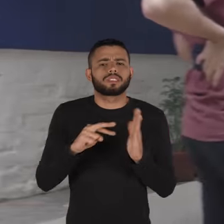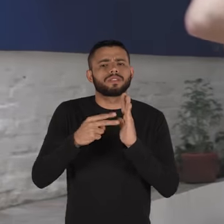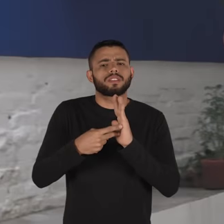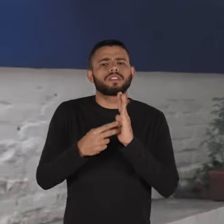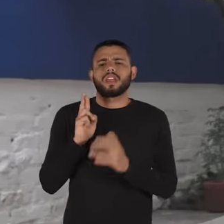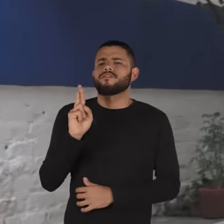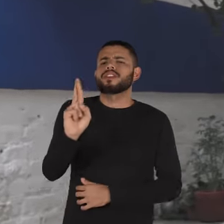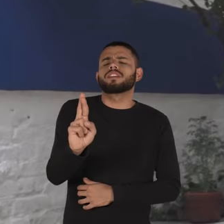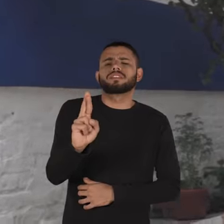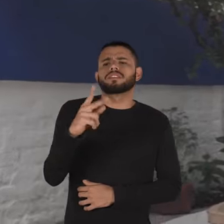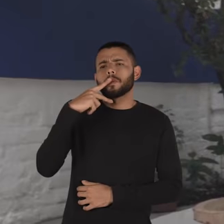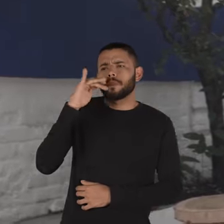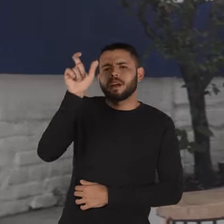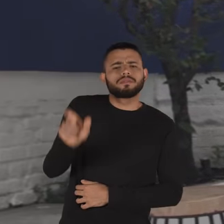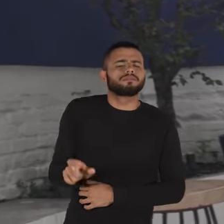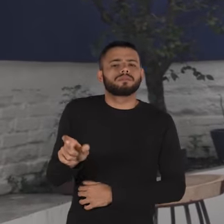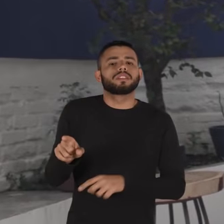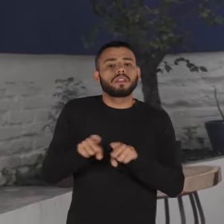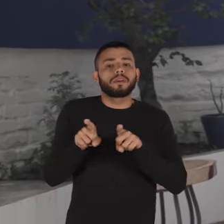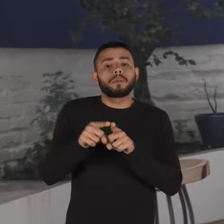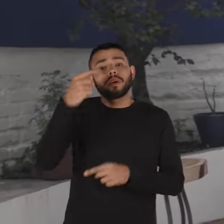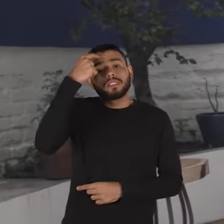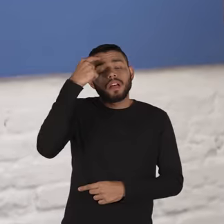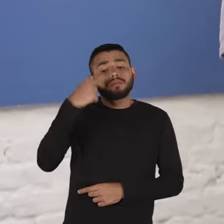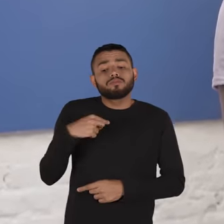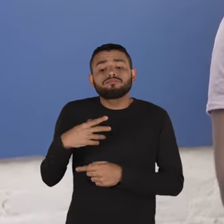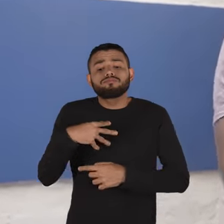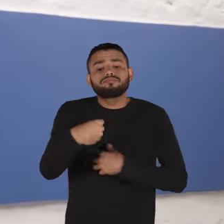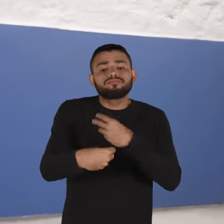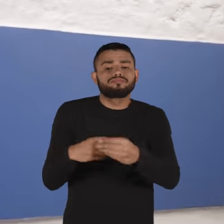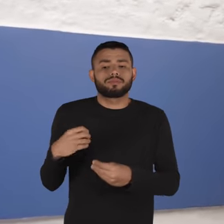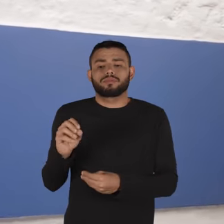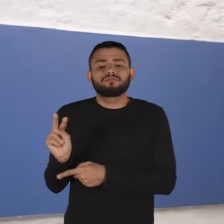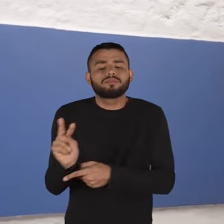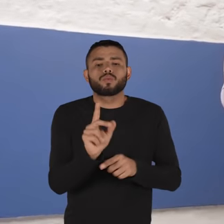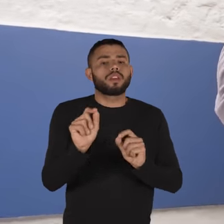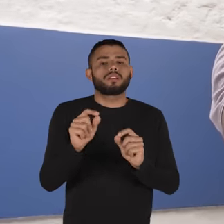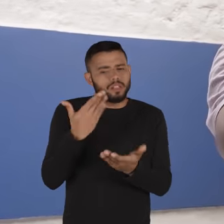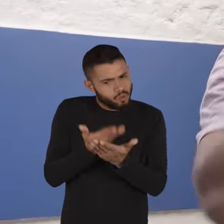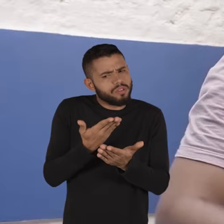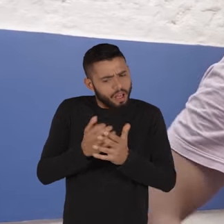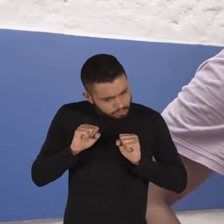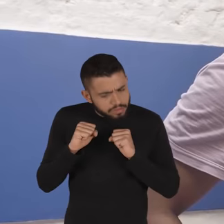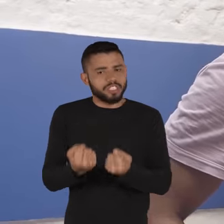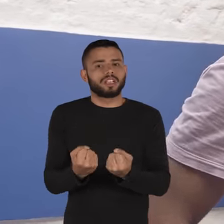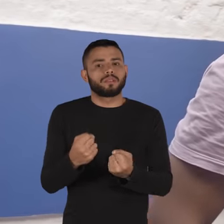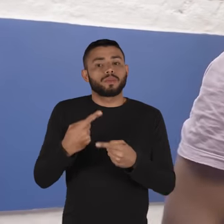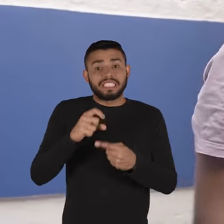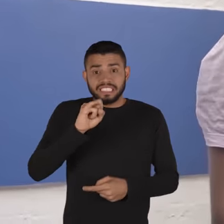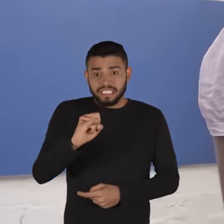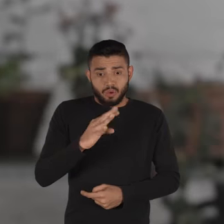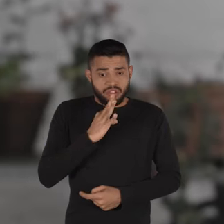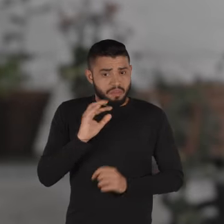quais são as minhas referências paternas, e pensar o que eu quero replicar. É estudar mesmo, é se dedicar. Porque sem